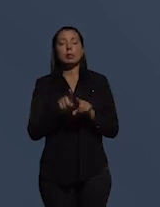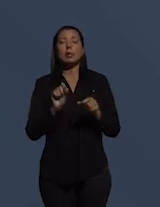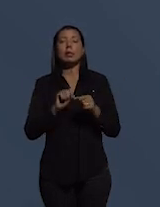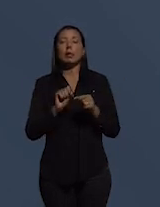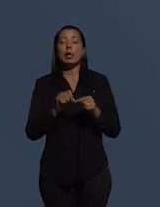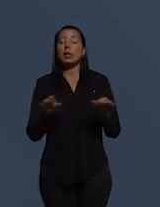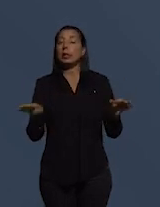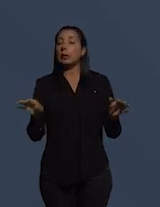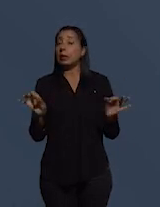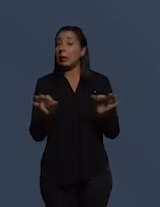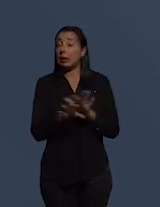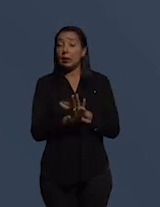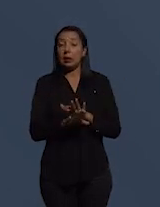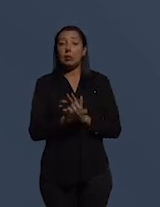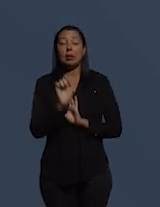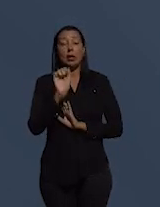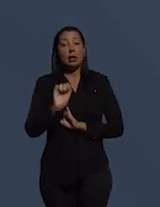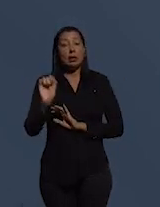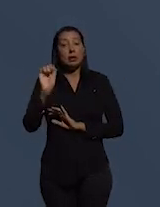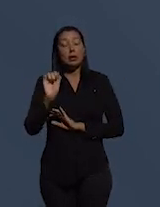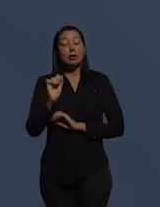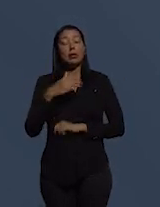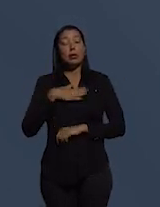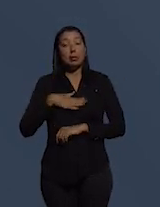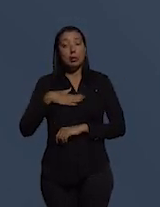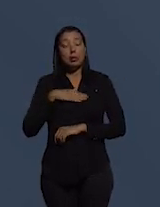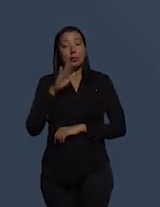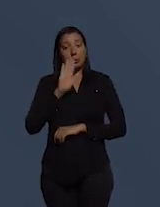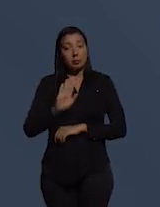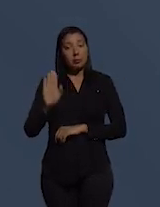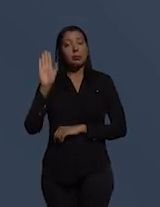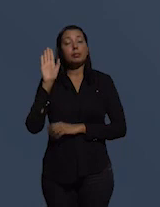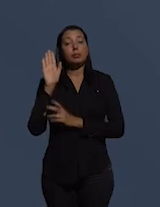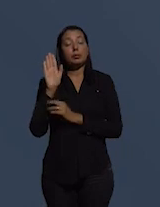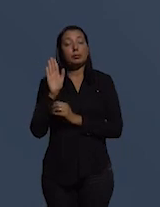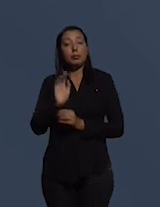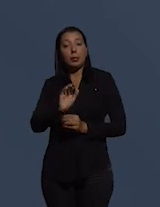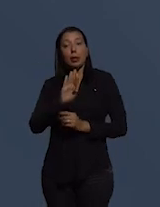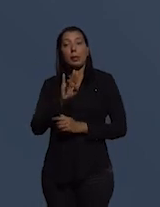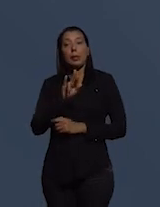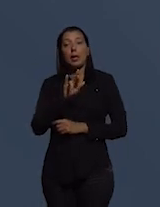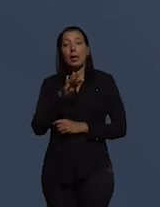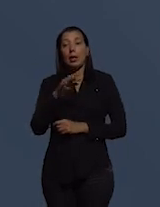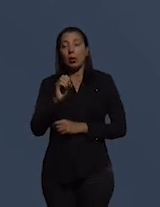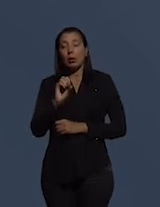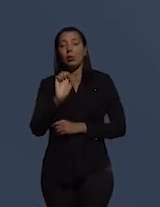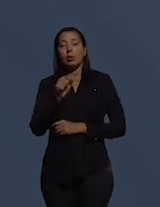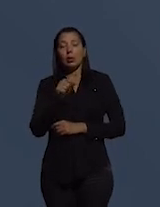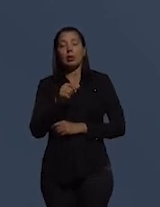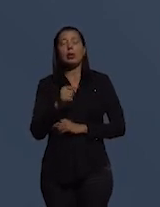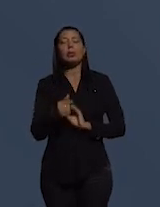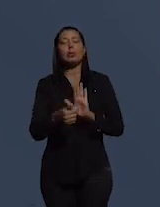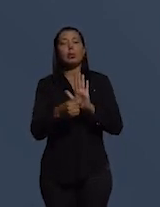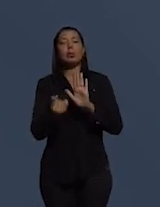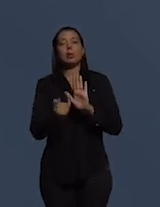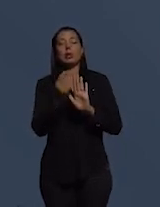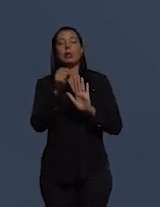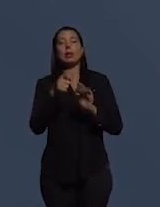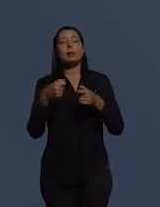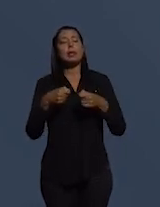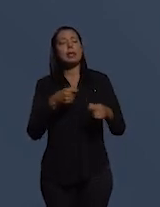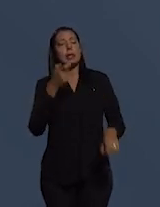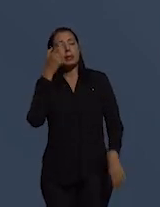chega de ação, queremos promessas. O Braulio colocou aqui uma questão muito importante, que a gente precisa